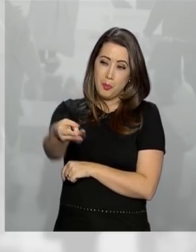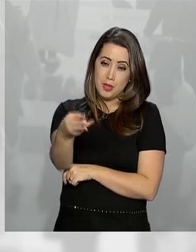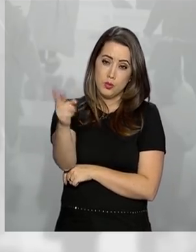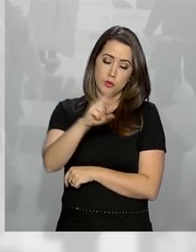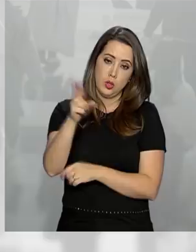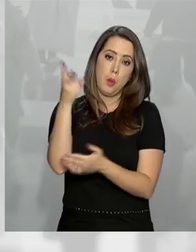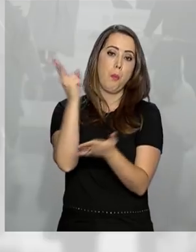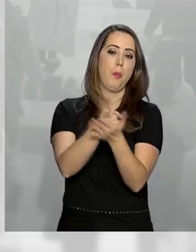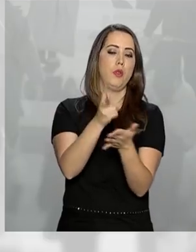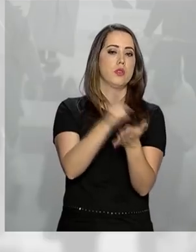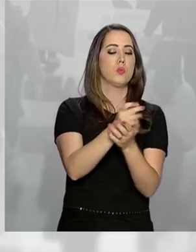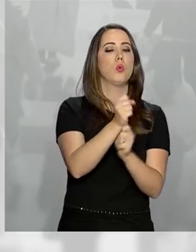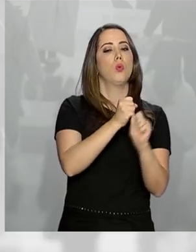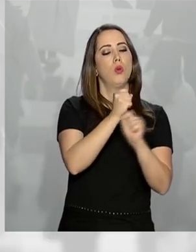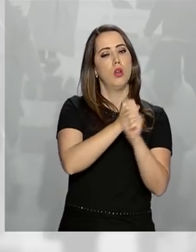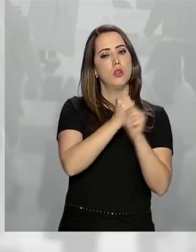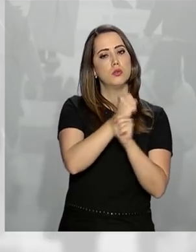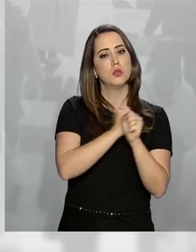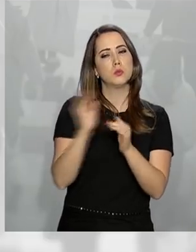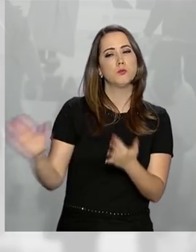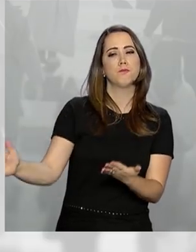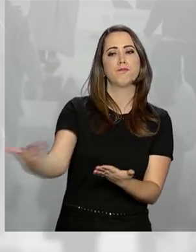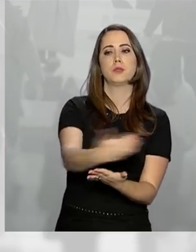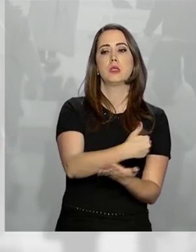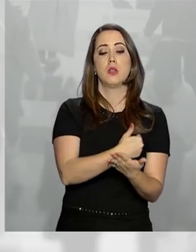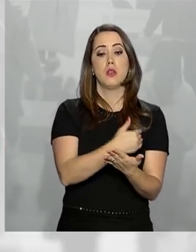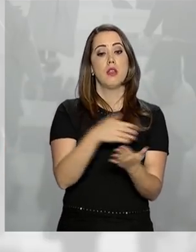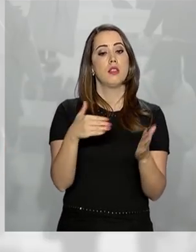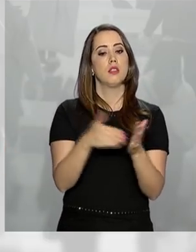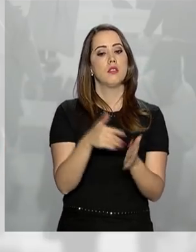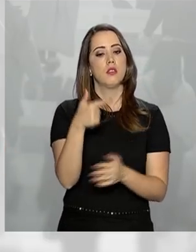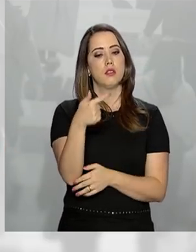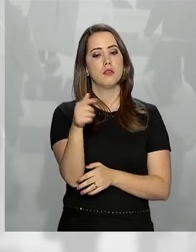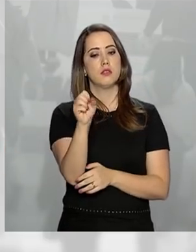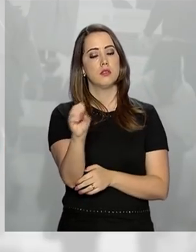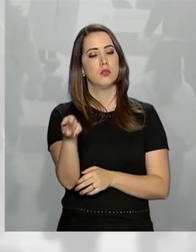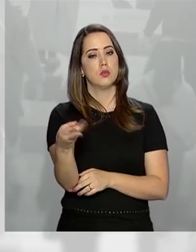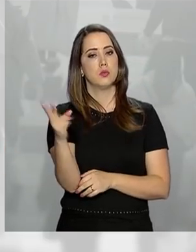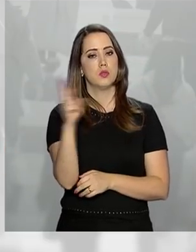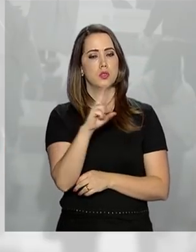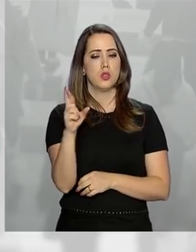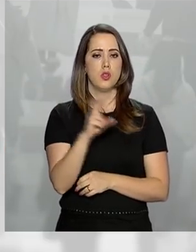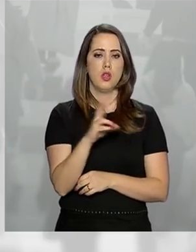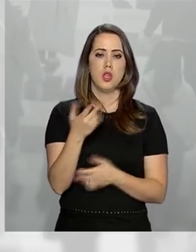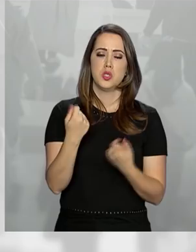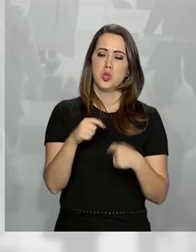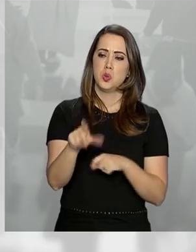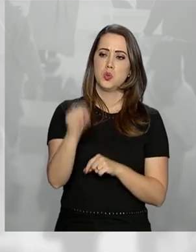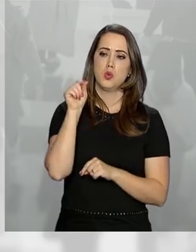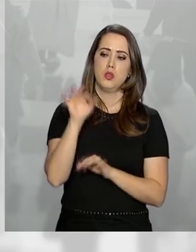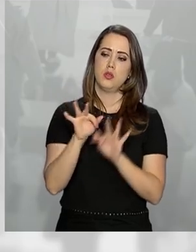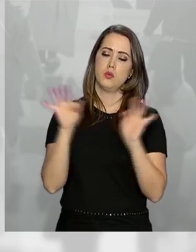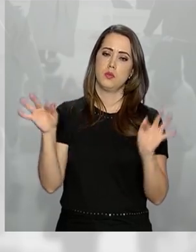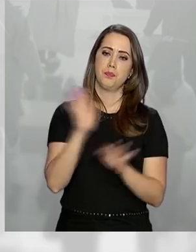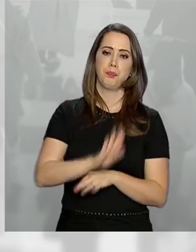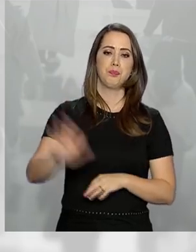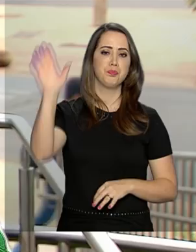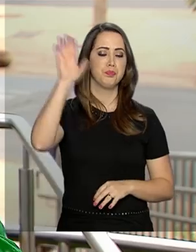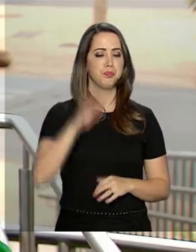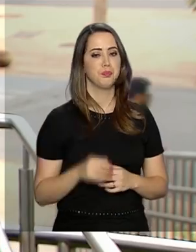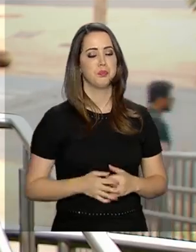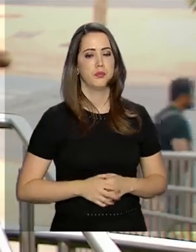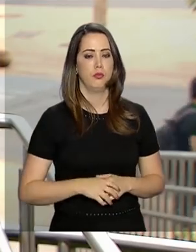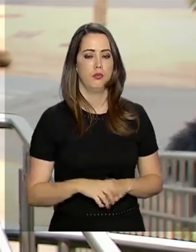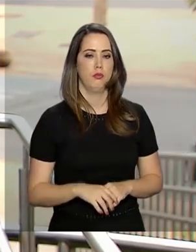mesmo ano tiveram receita até 78 milhões de reais e que não são optantes do Simples Nacional.